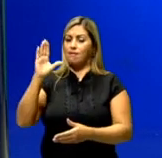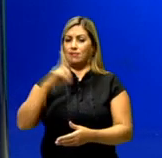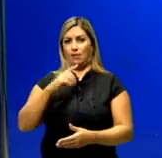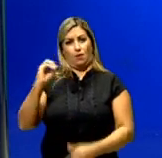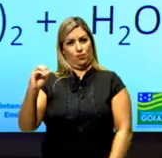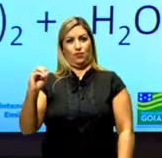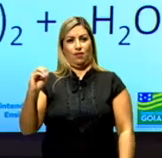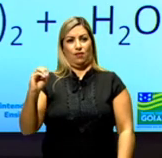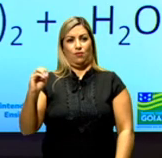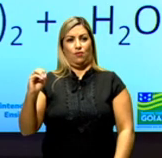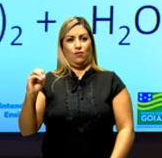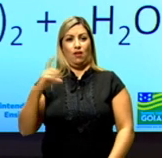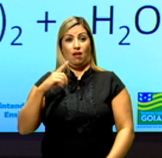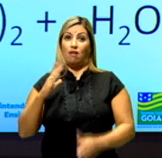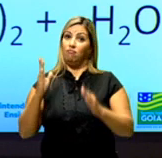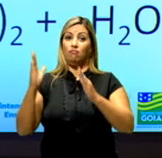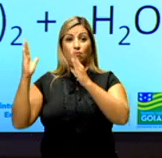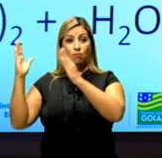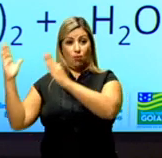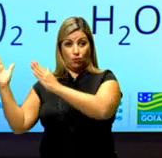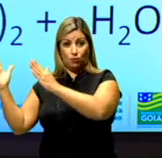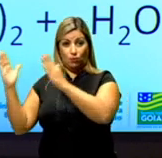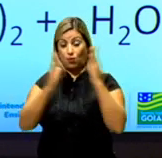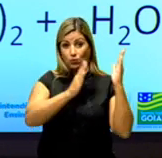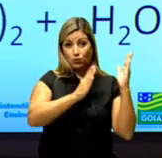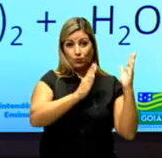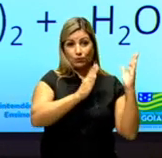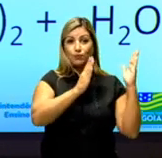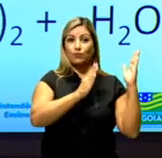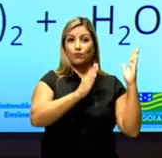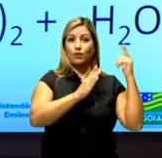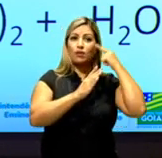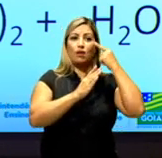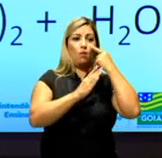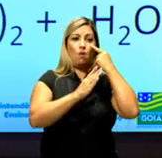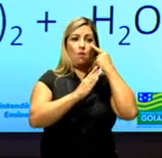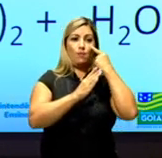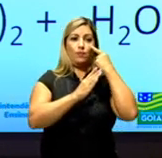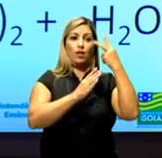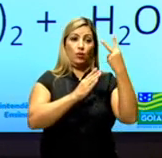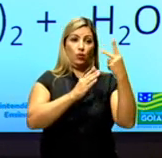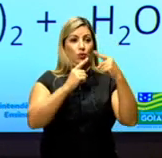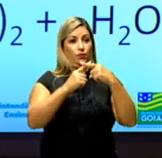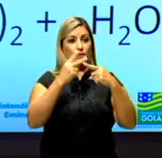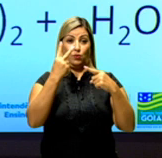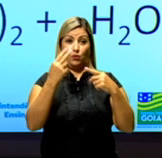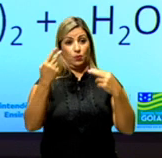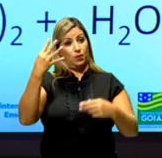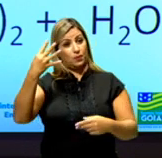de oxigênio, que é o lado do produto. Então, está aqui. No produto, eu tenho dois vezes dois,